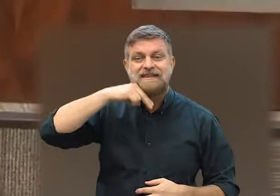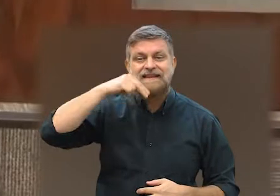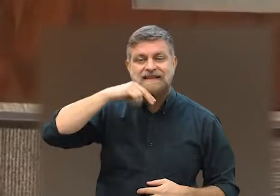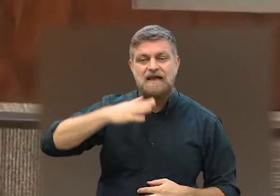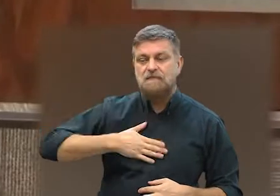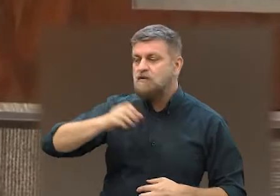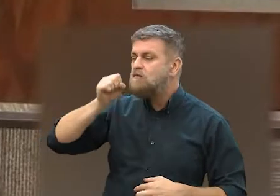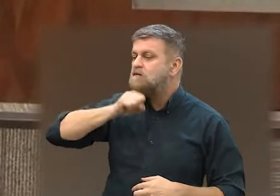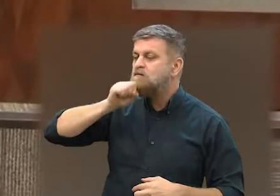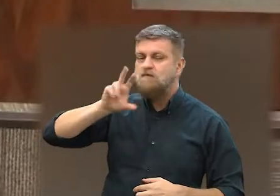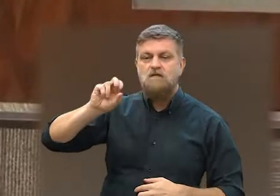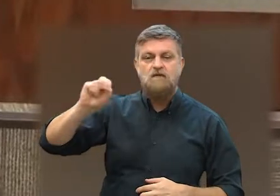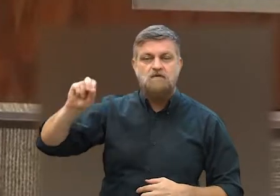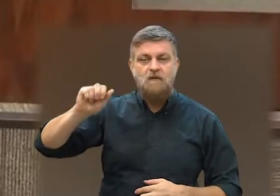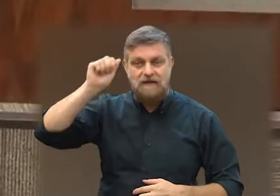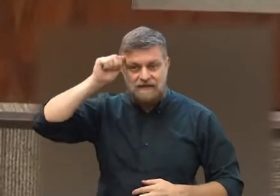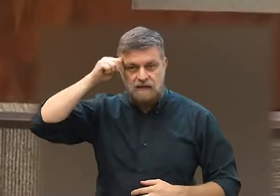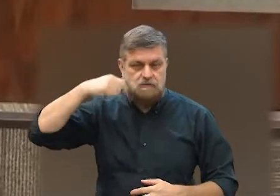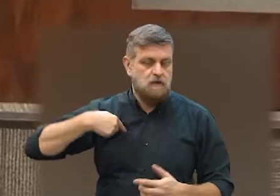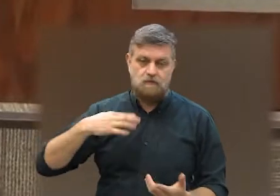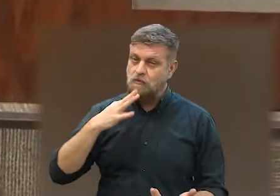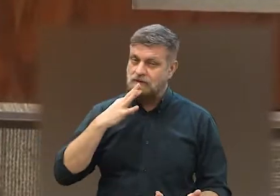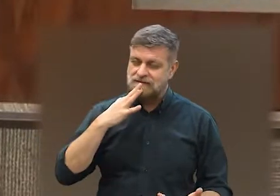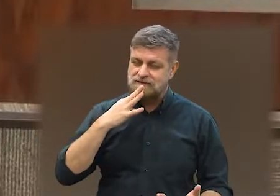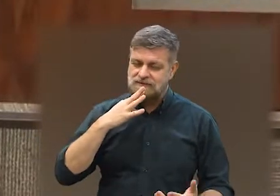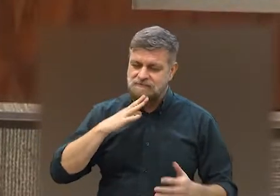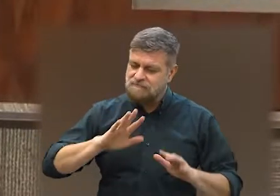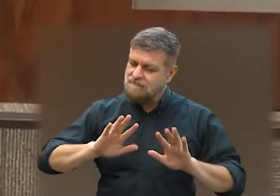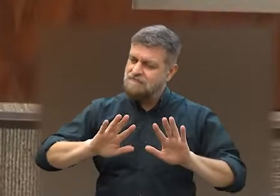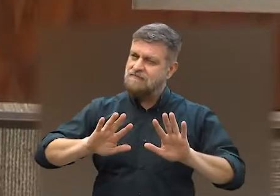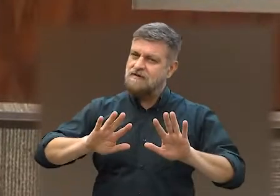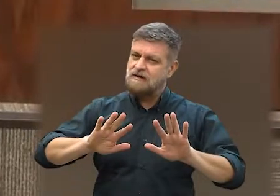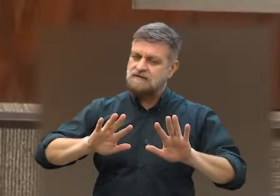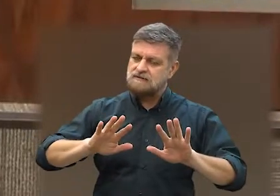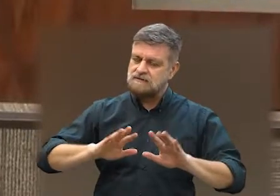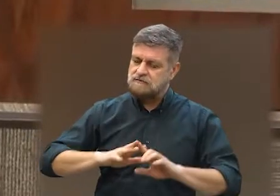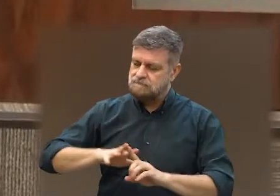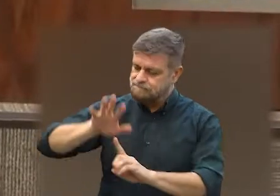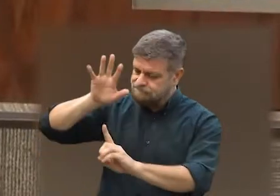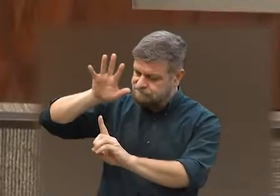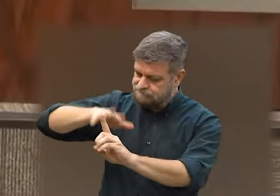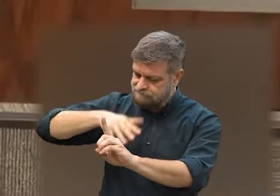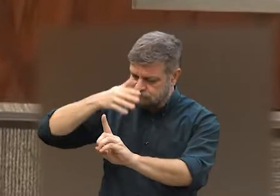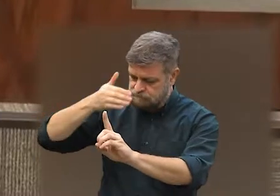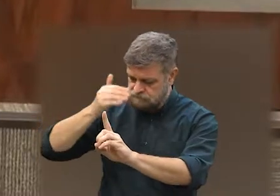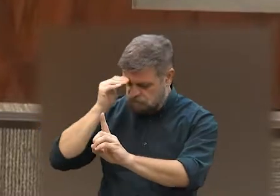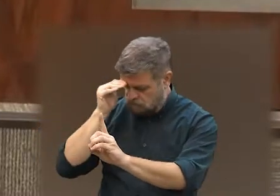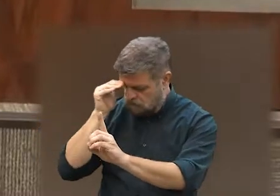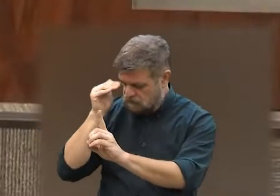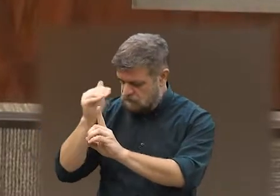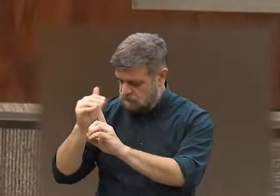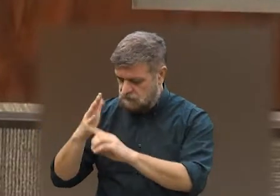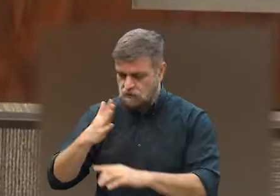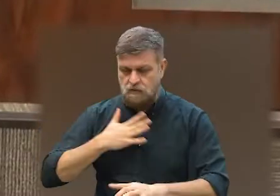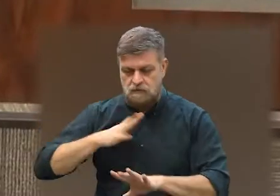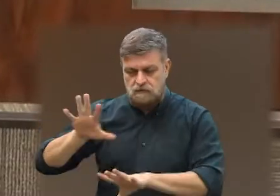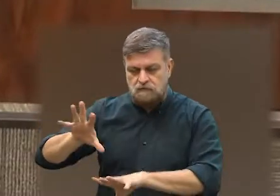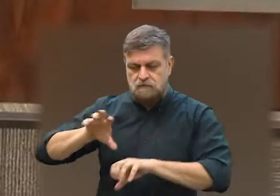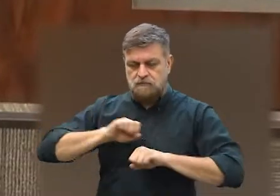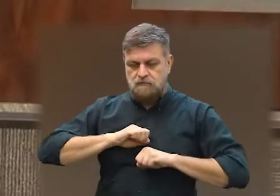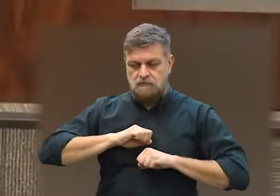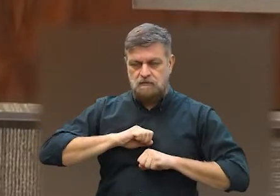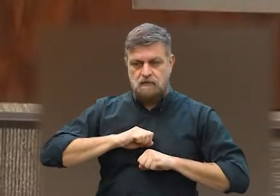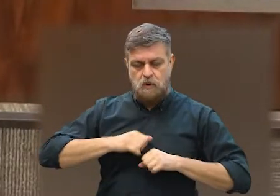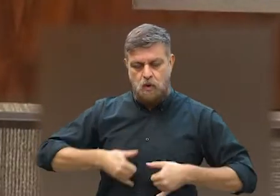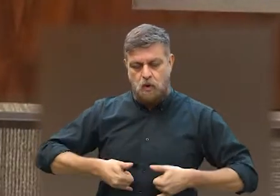que eu não cheguei a conhecer, mas honro e carrego comigo o orgulho